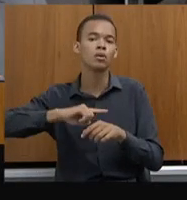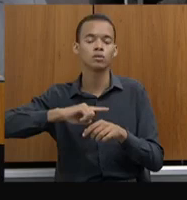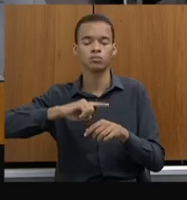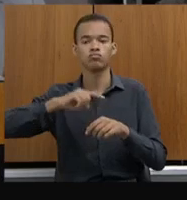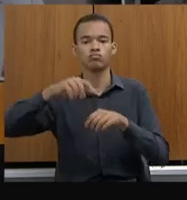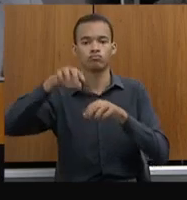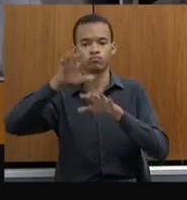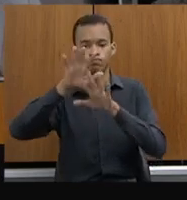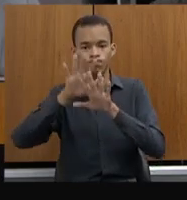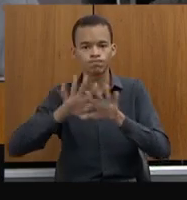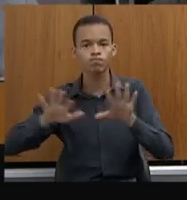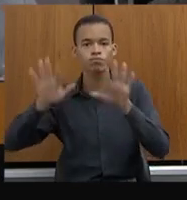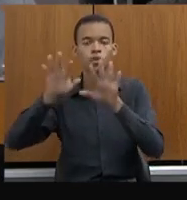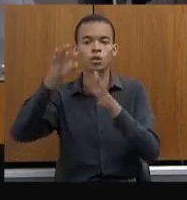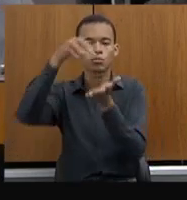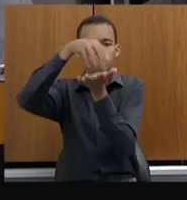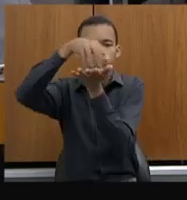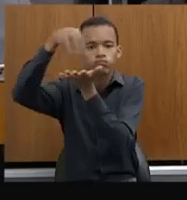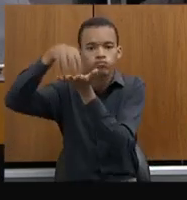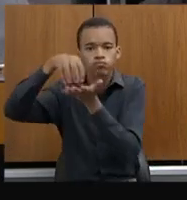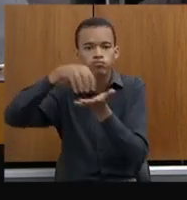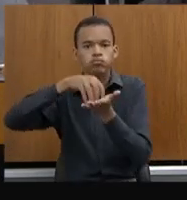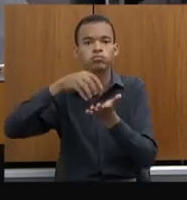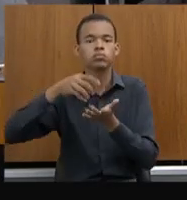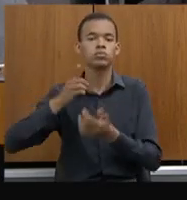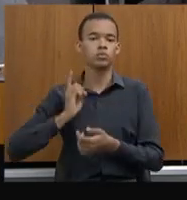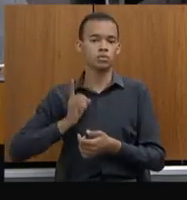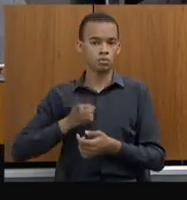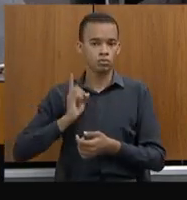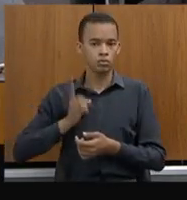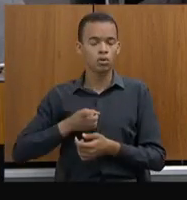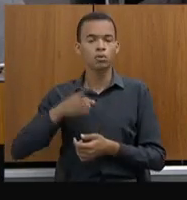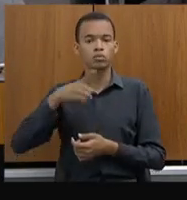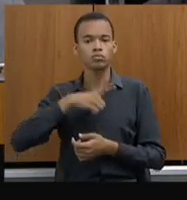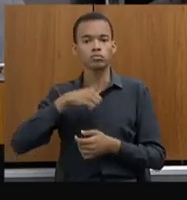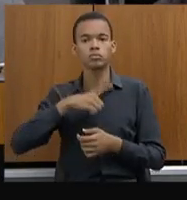produtividade de cada delegado de polícia, por tipo penal,